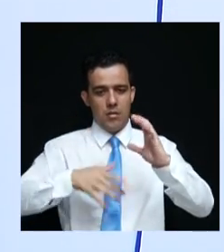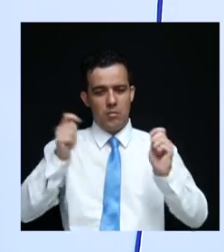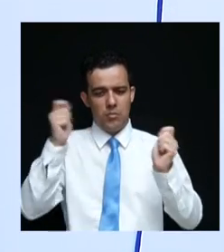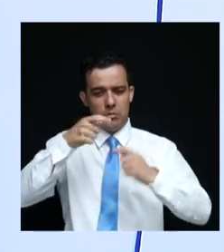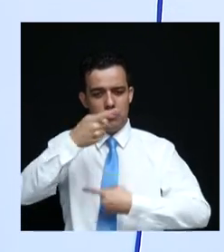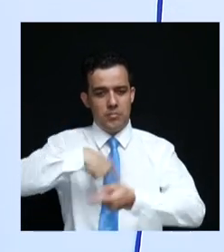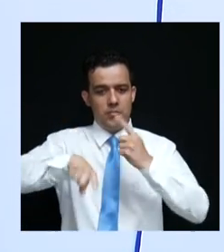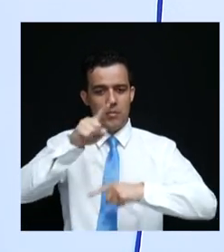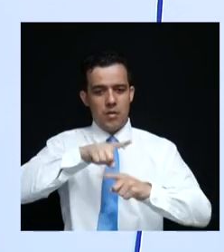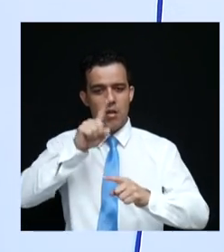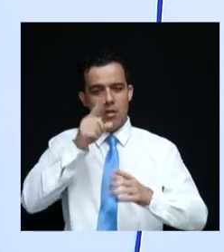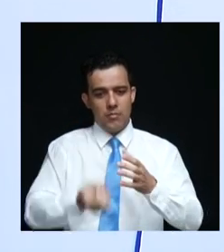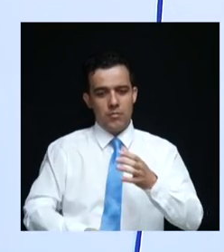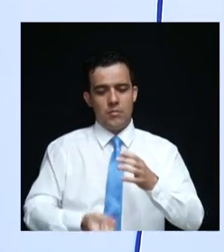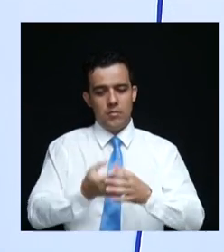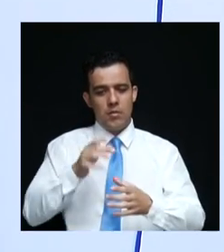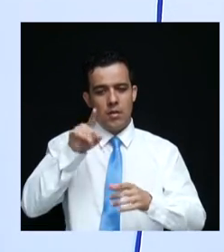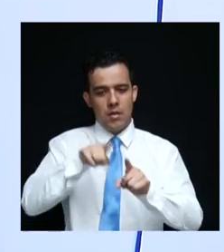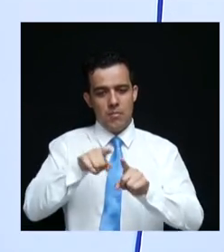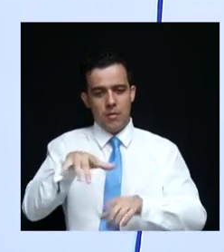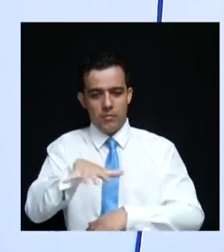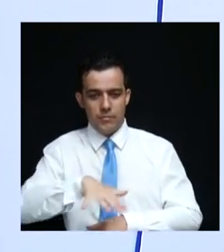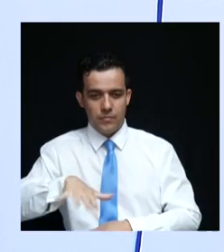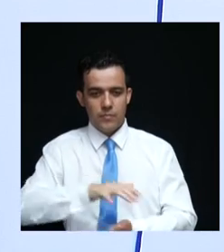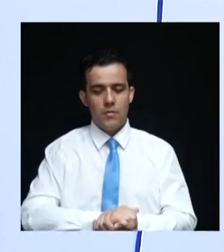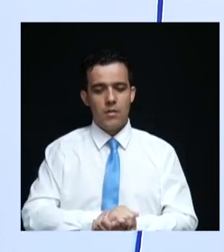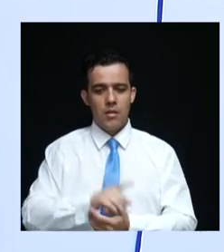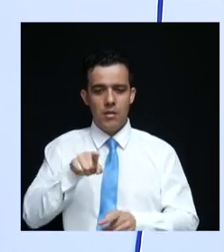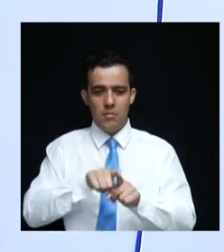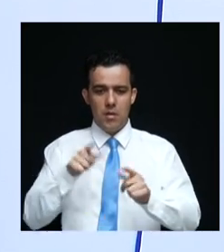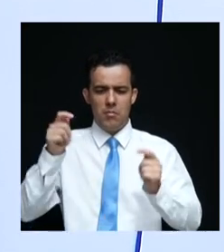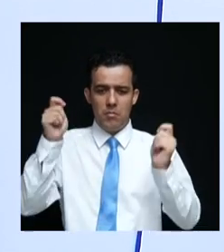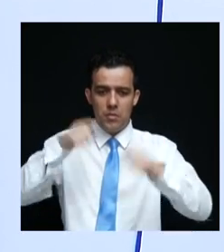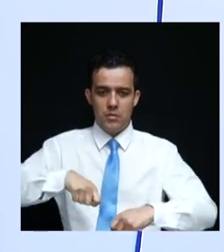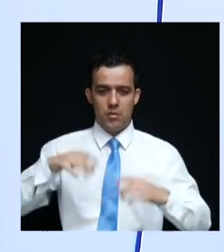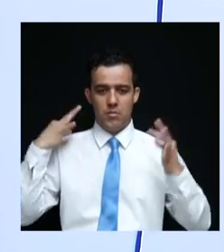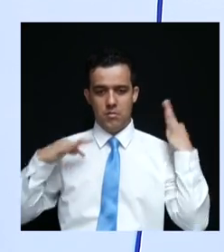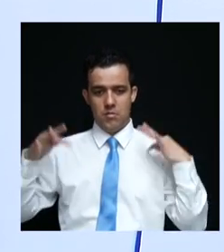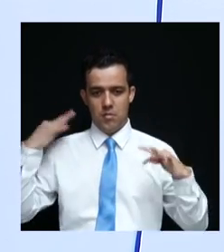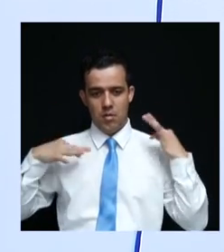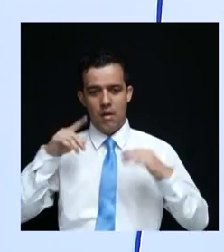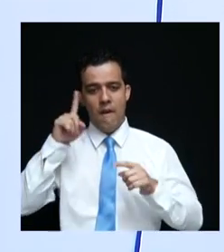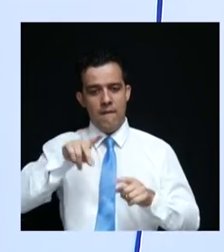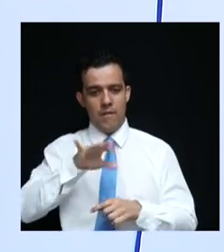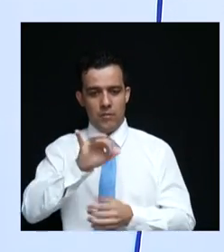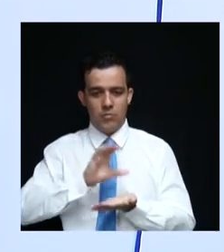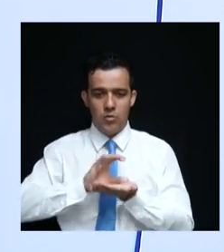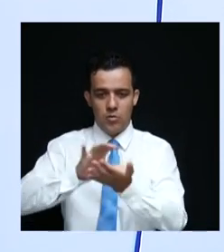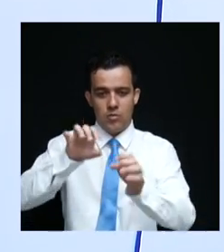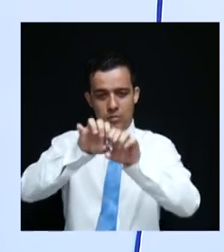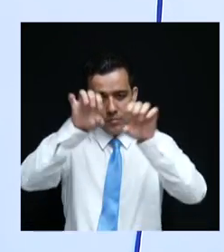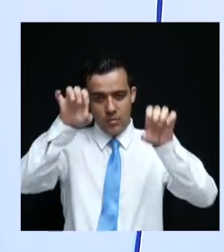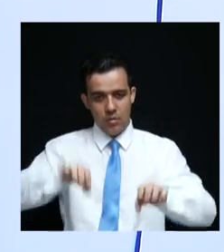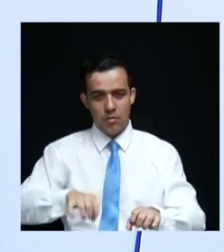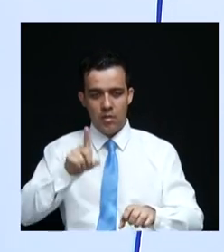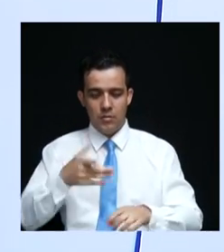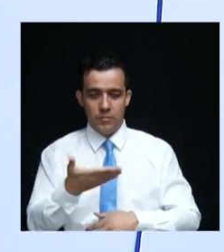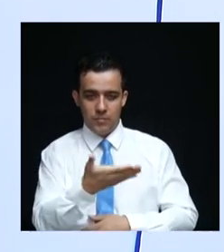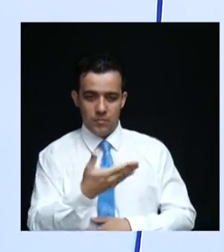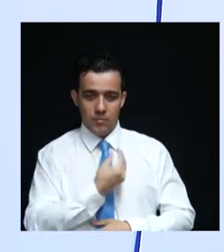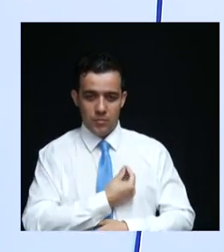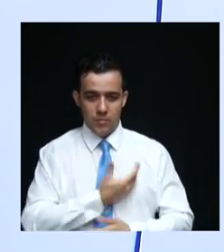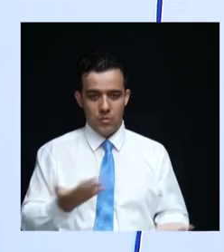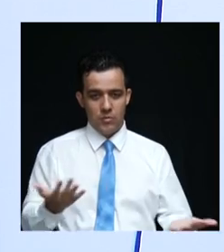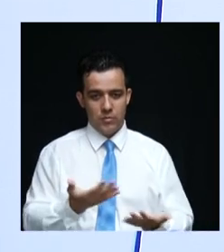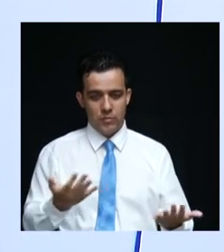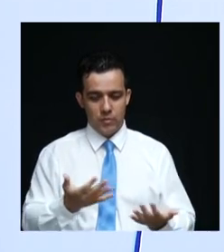e, consequentemente, gerar um desenvolvimento na região. Primeiro, potencial turístico. Isso se faz com investimentos em infraestrutura que são precárias hoje,